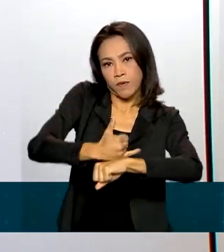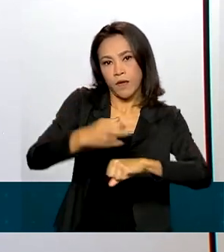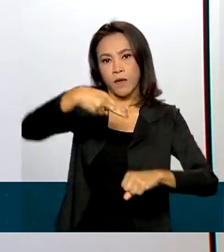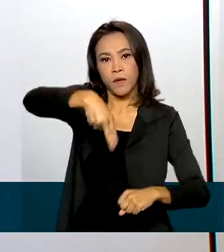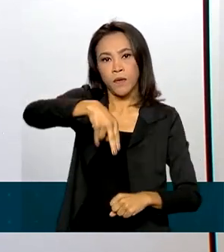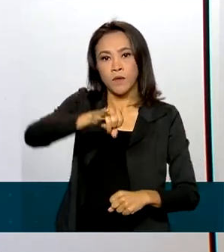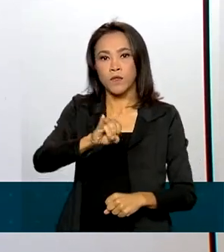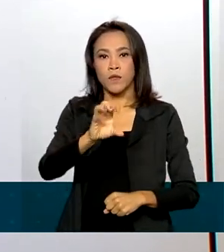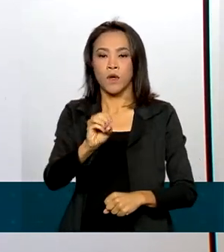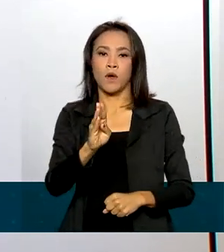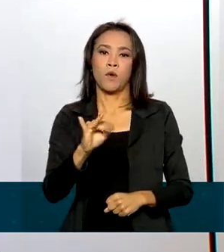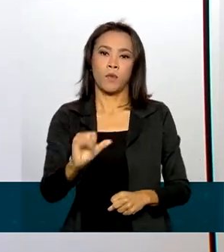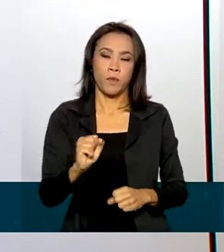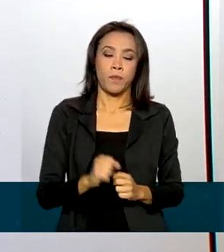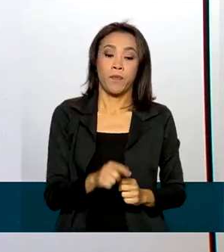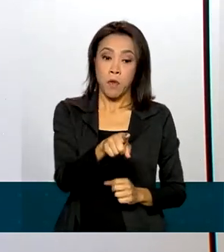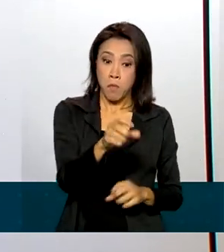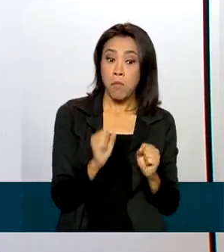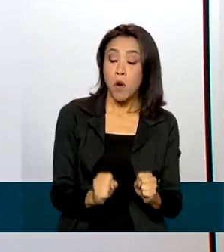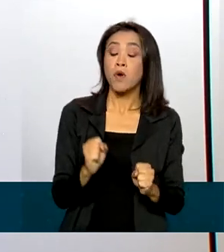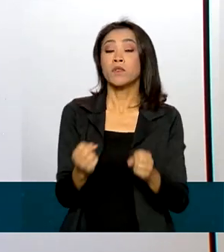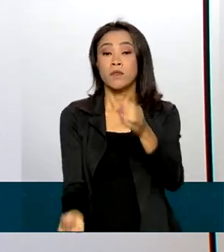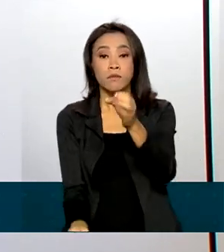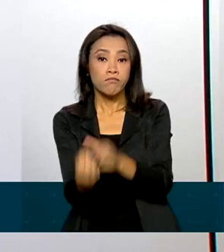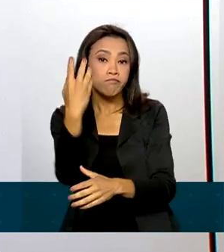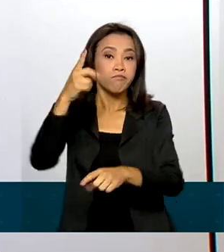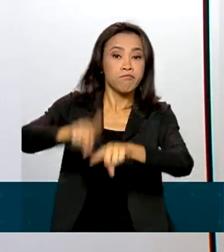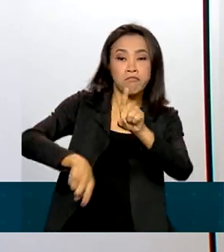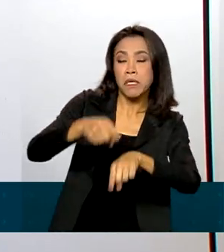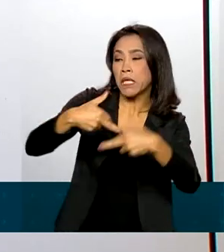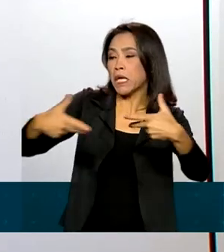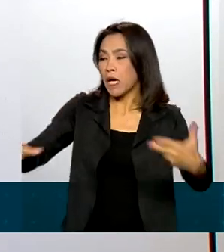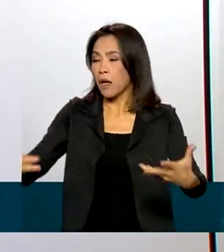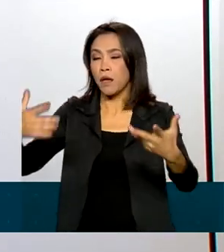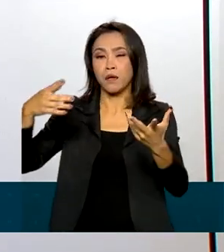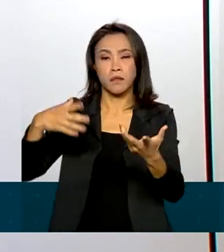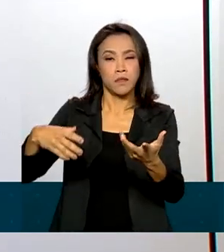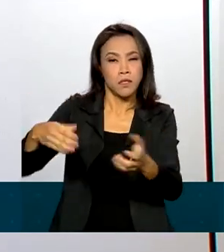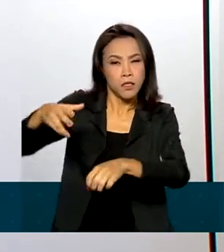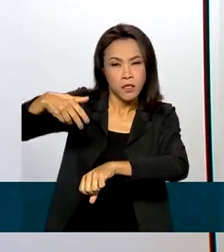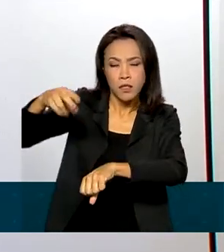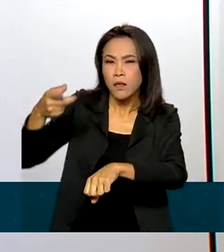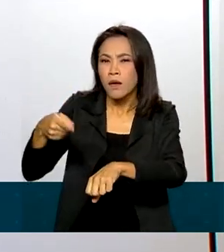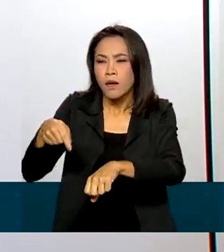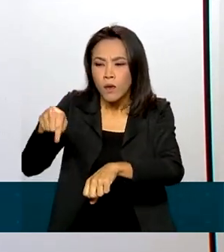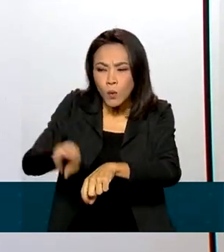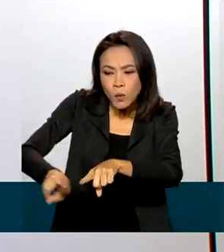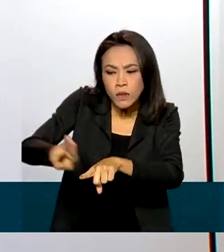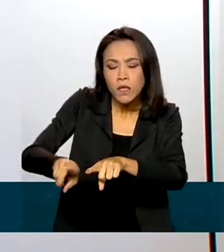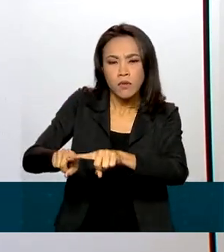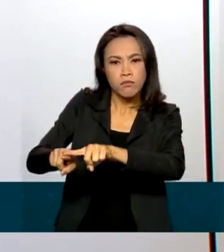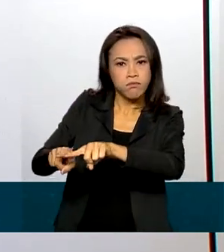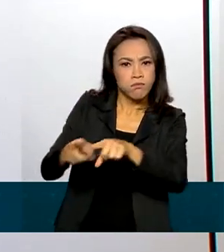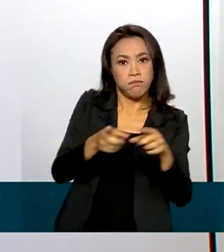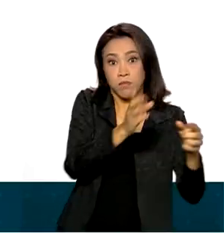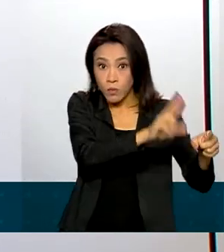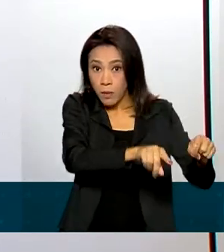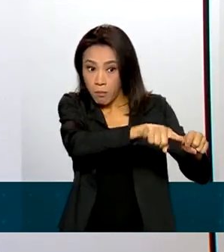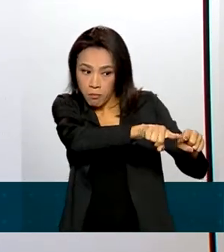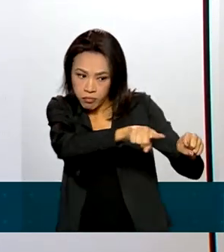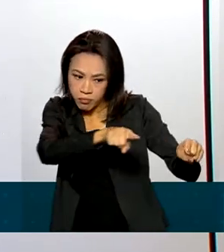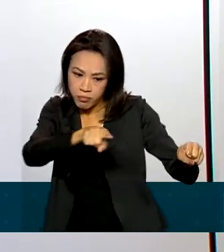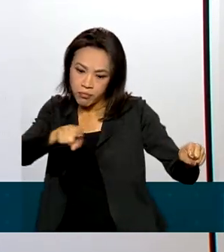produtos, pode ser intermediários, pode ser produtos finais, utilizando esse metal muito nobre.